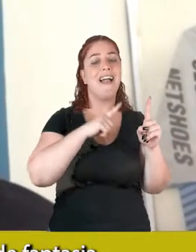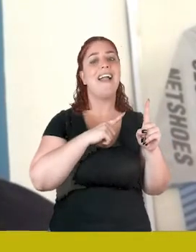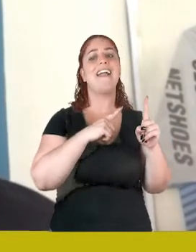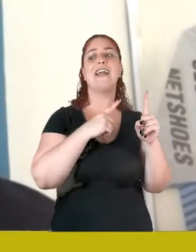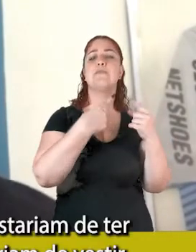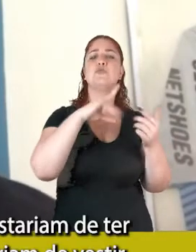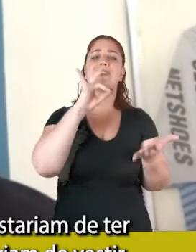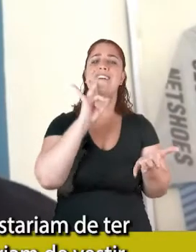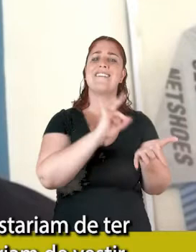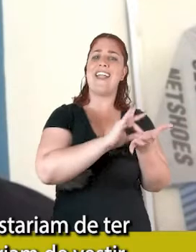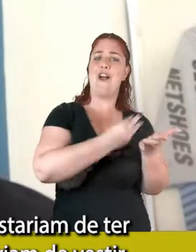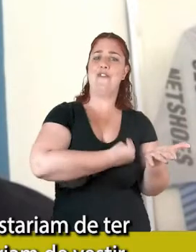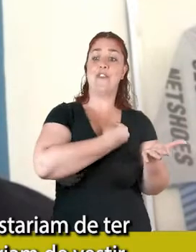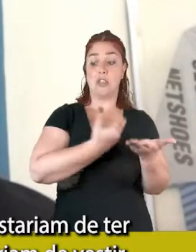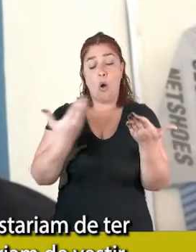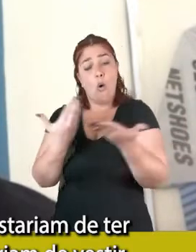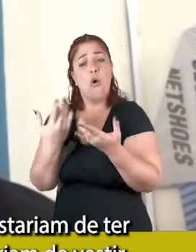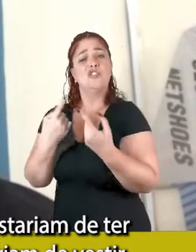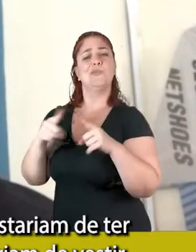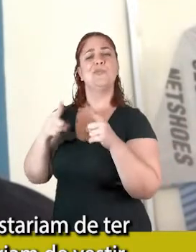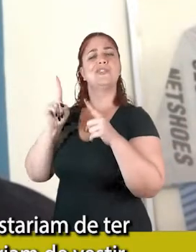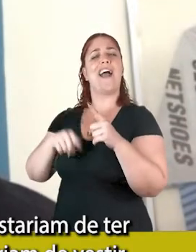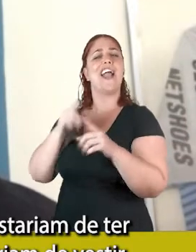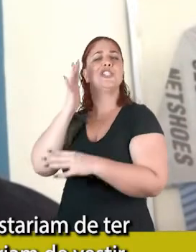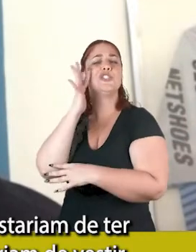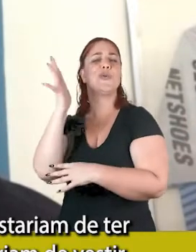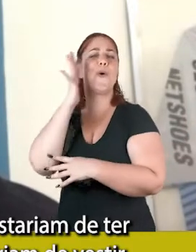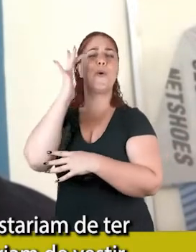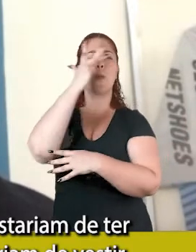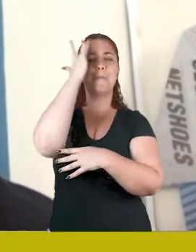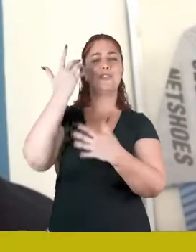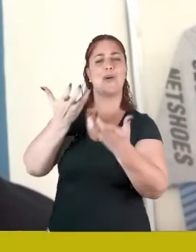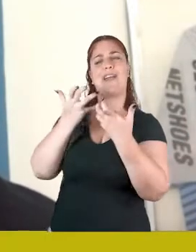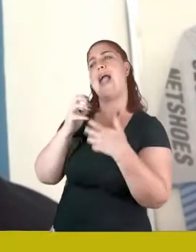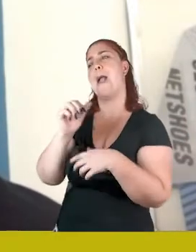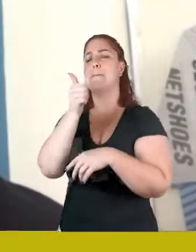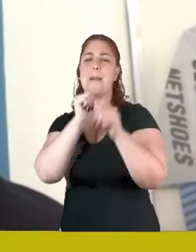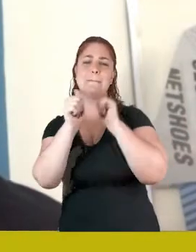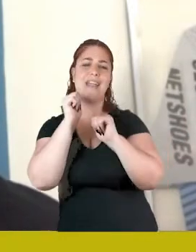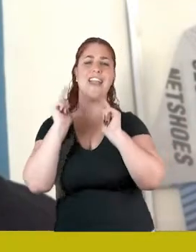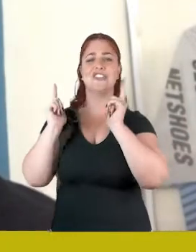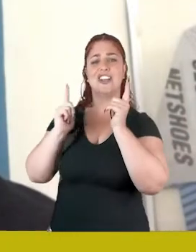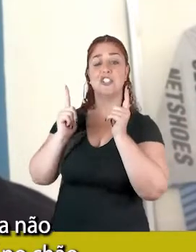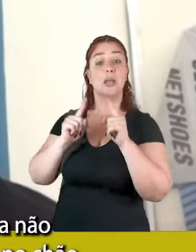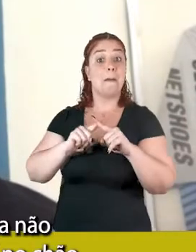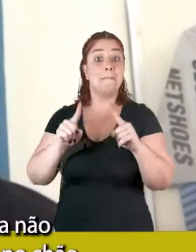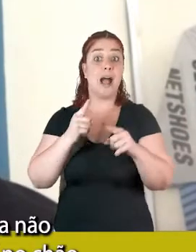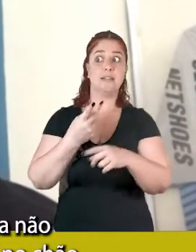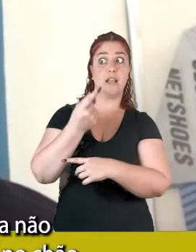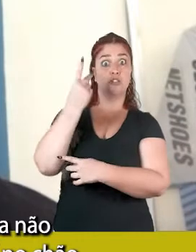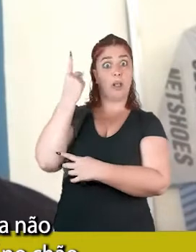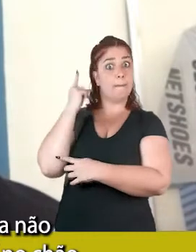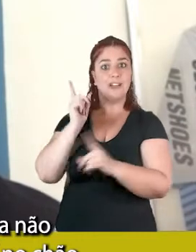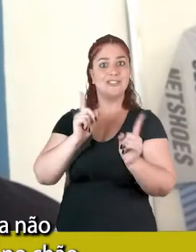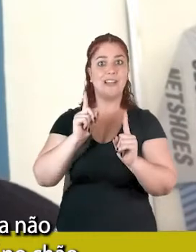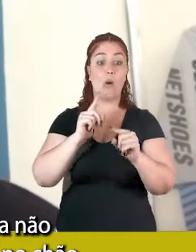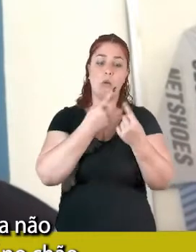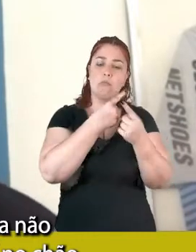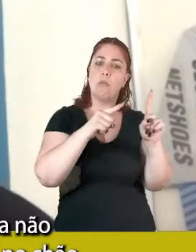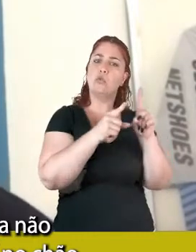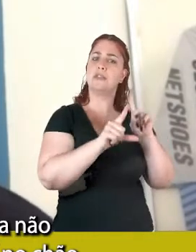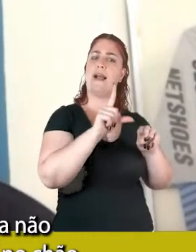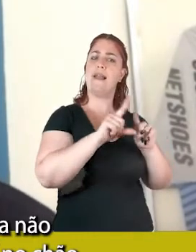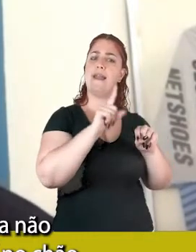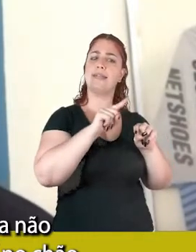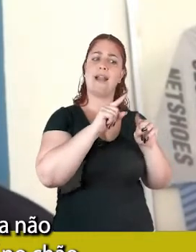fantasia, de coisas que os jovens gostariam de ter, gostariam de beber, gostariam de vestir, né? Mas naquela época não, naquela